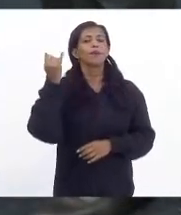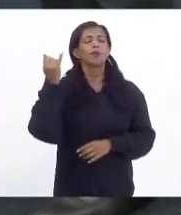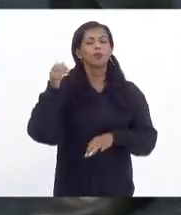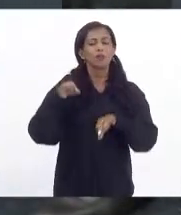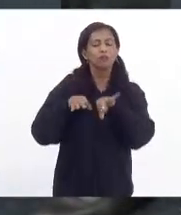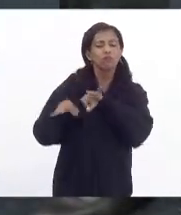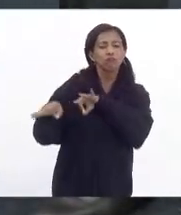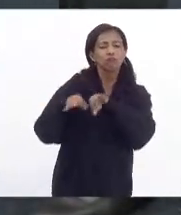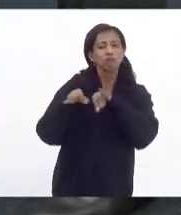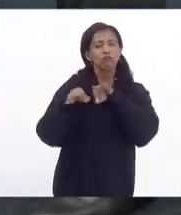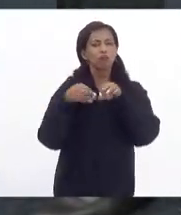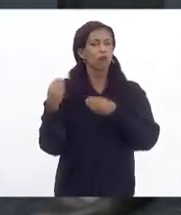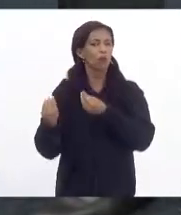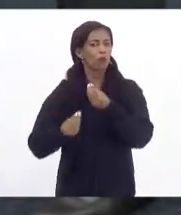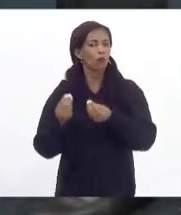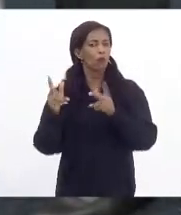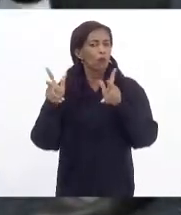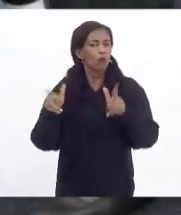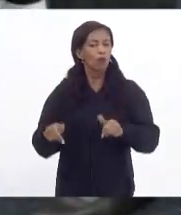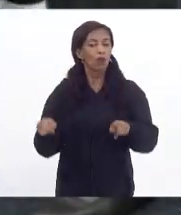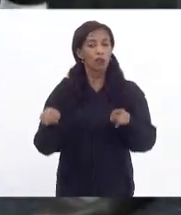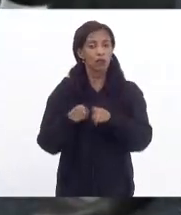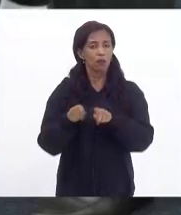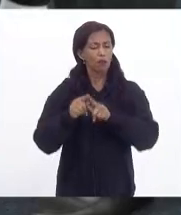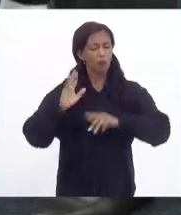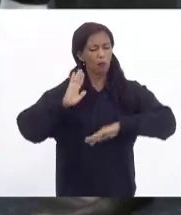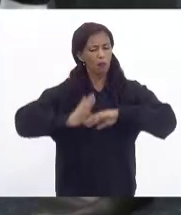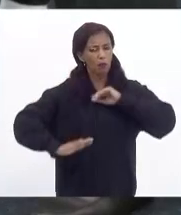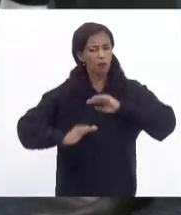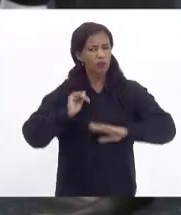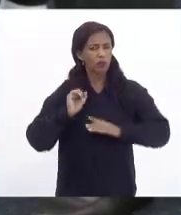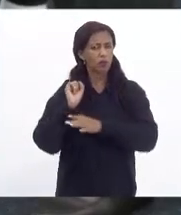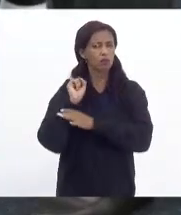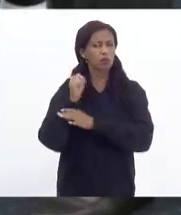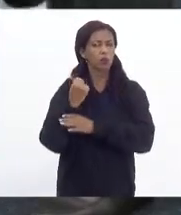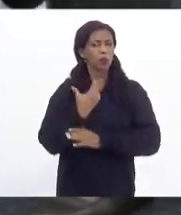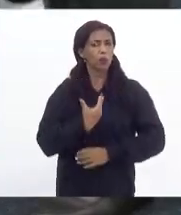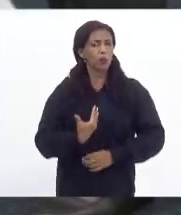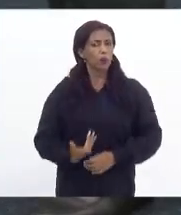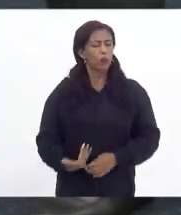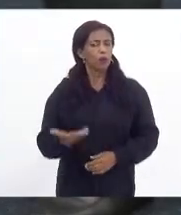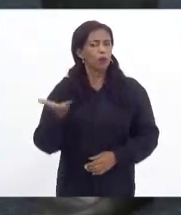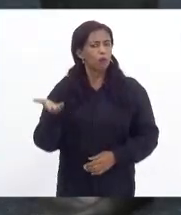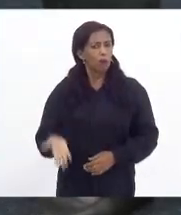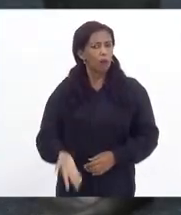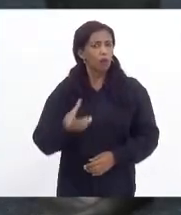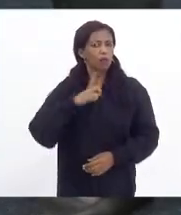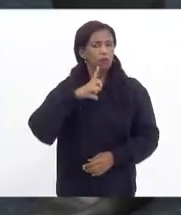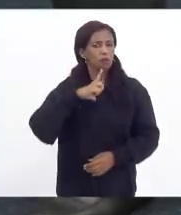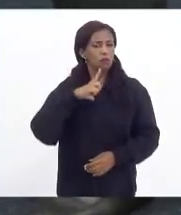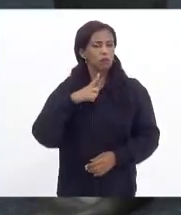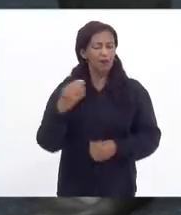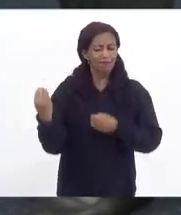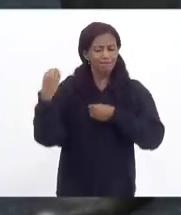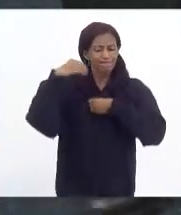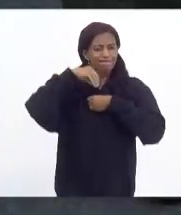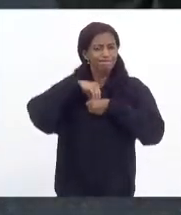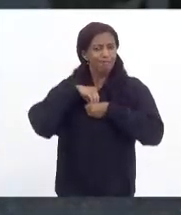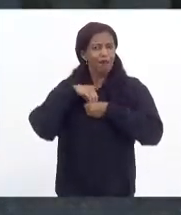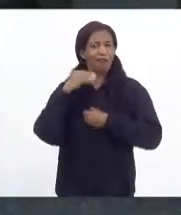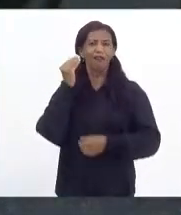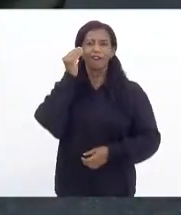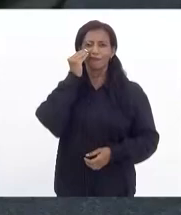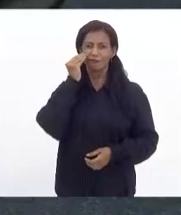mecanismos como esse sendo também uma profissional da segurança pública alguém que tem por dentro a